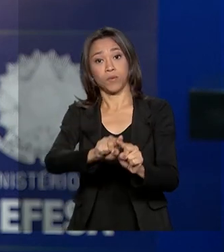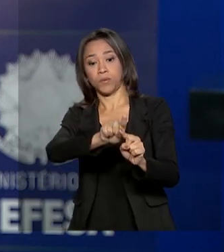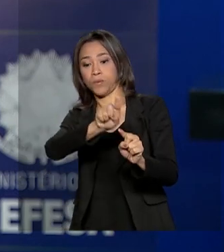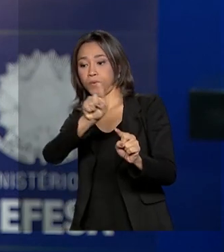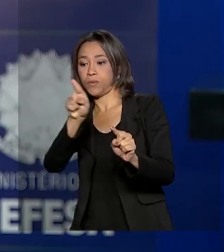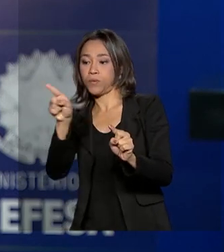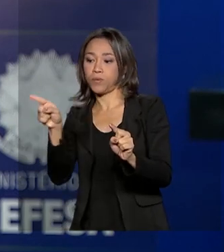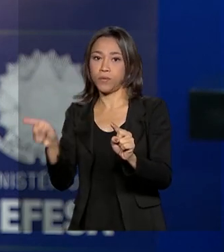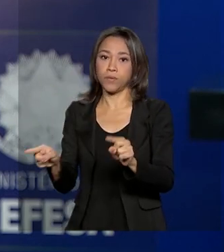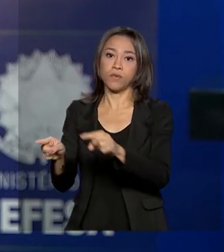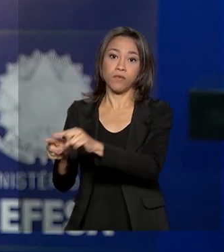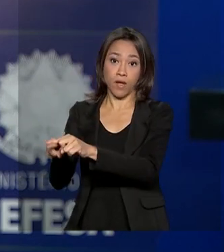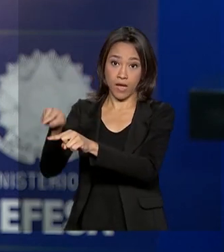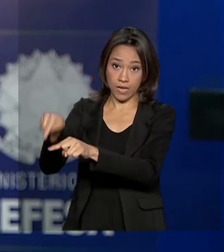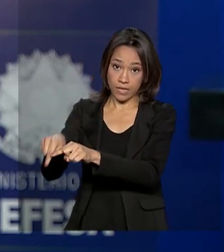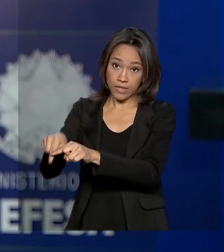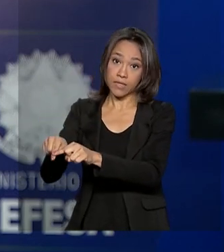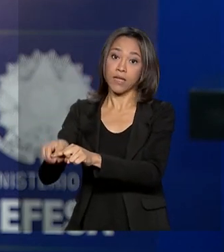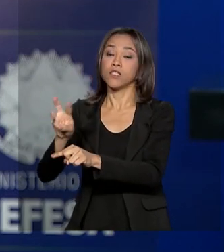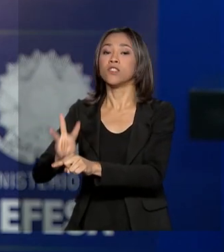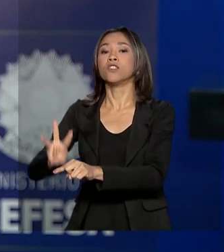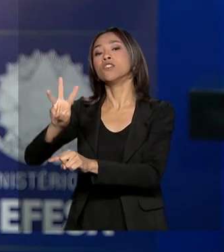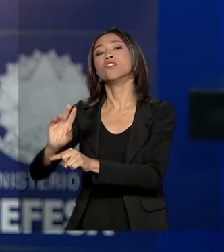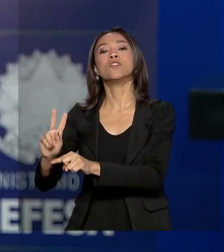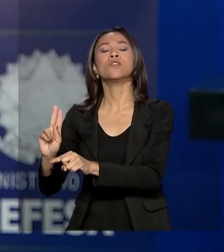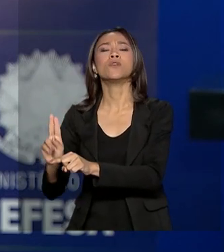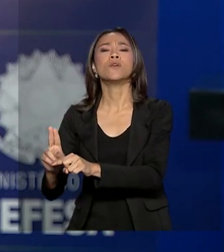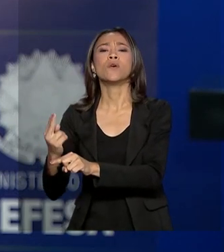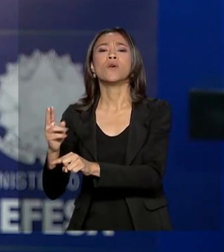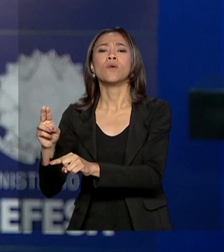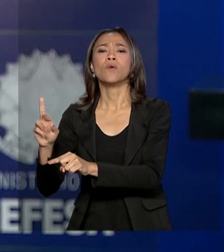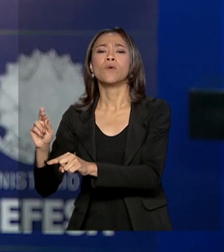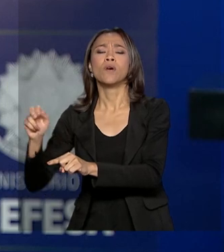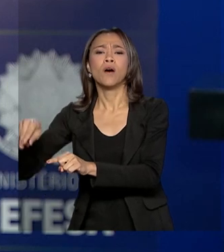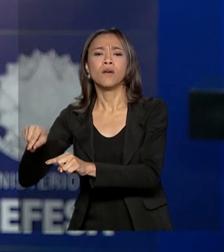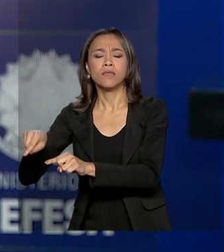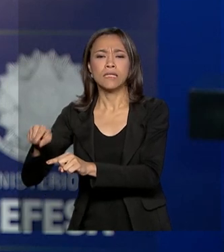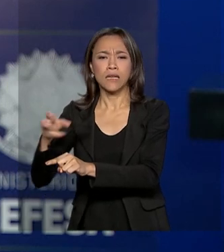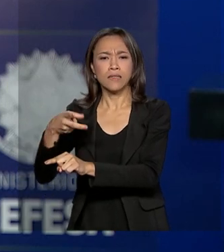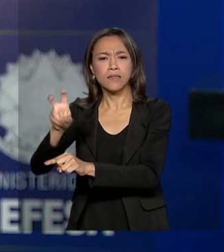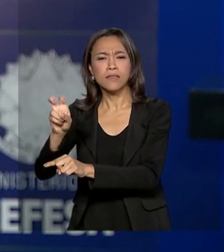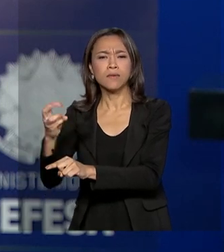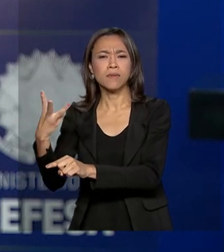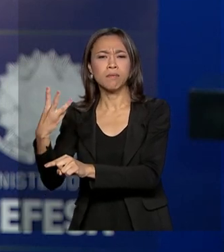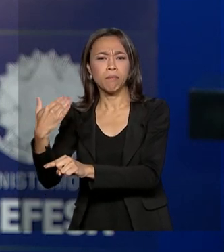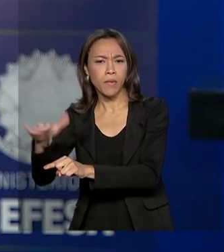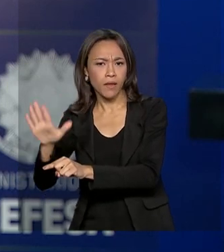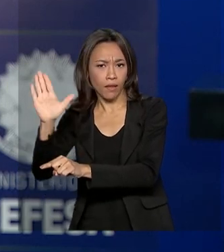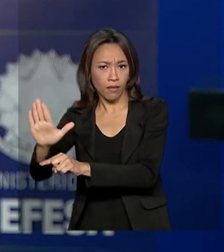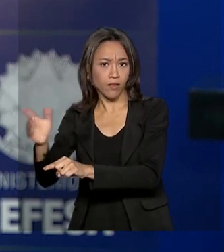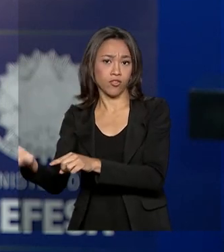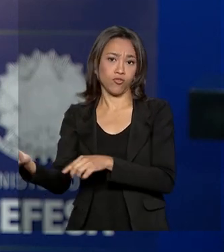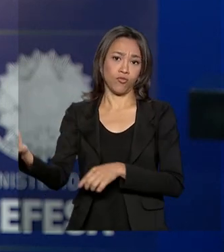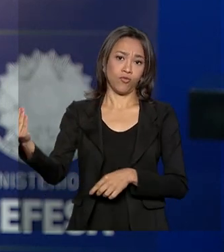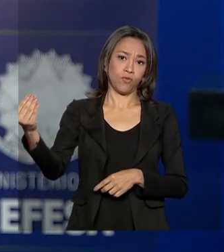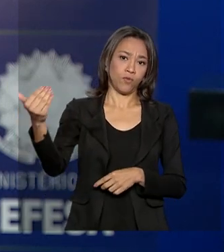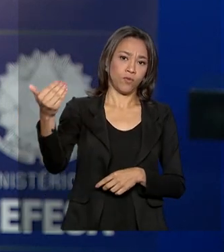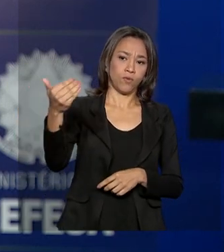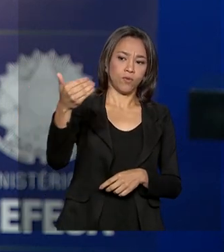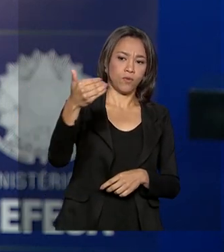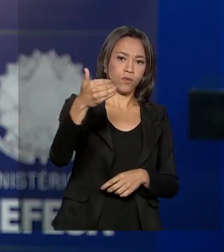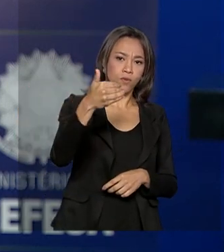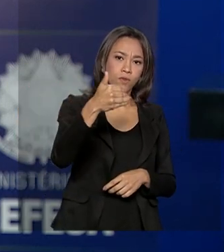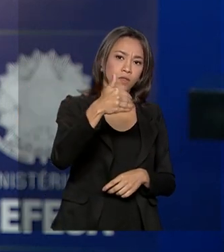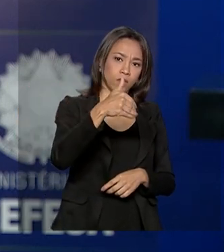Wuhan. E saem da cidade de Wuhan às 5h30 da tarde, no horário de Brasília, e a previsão de chegada